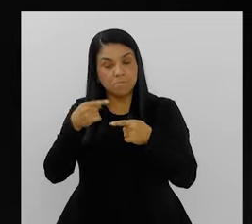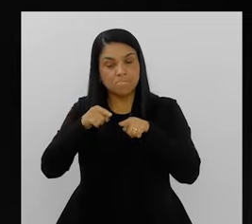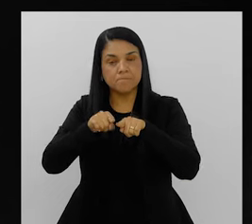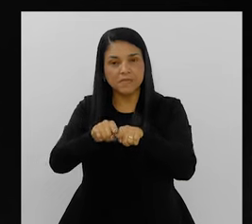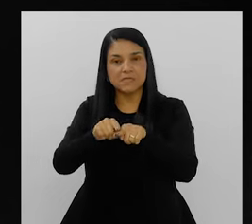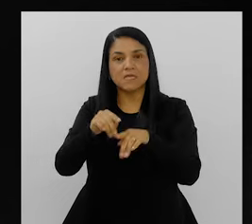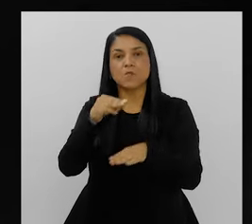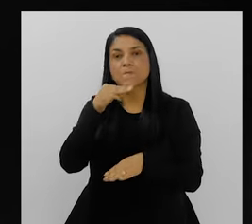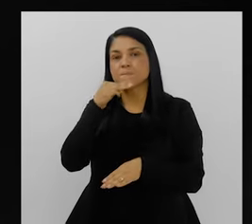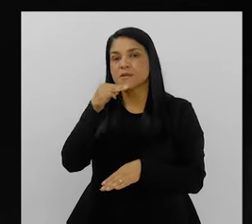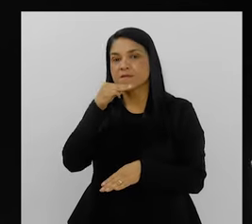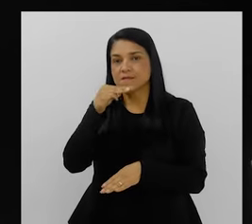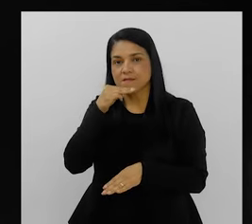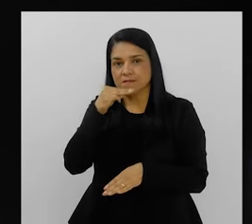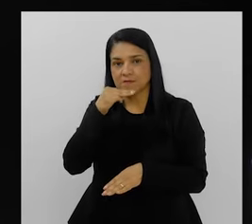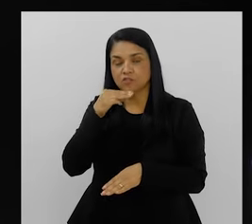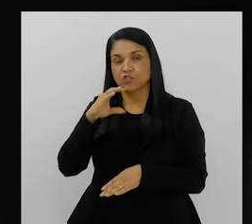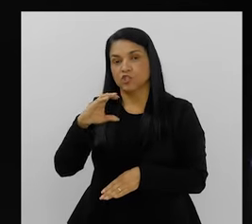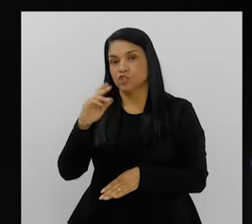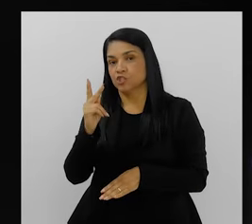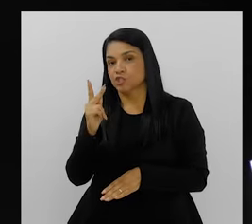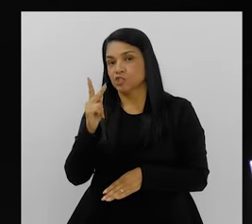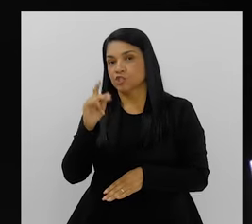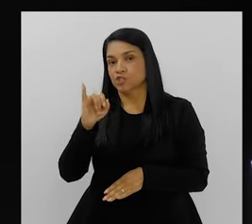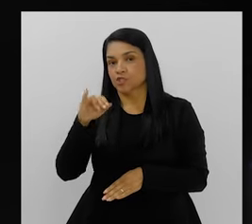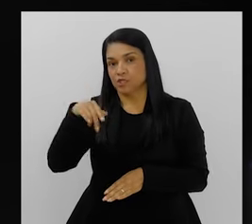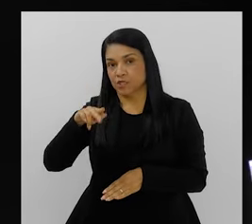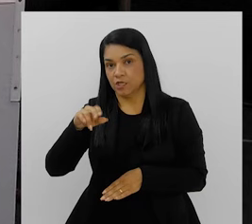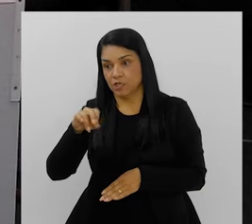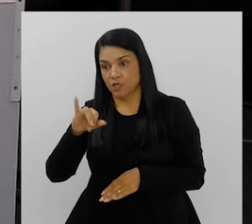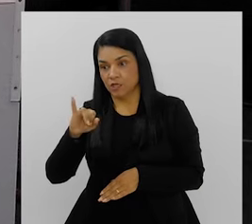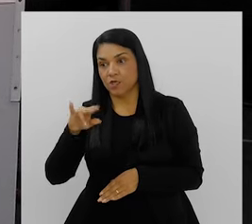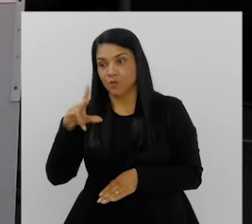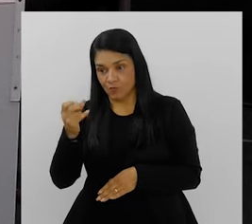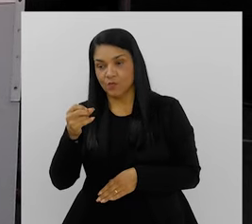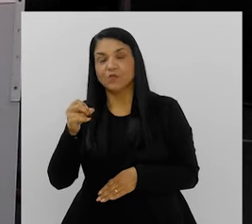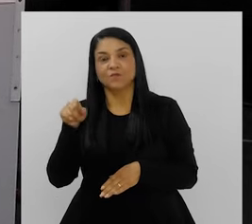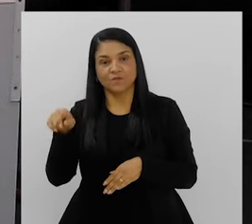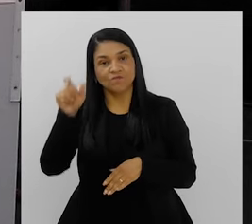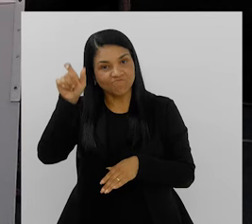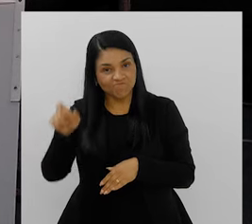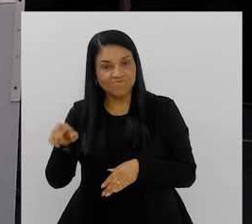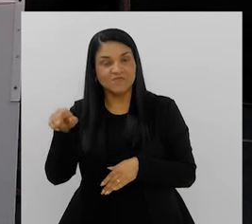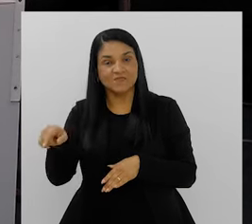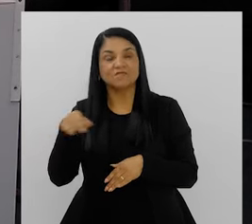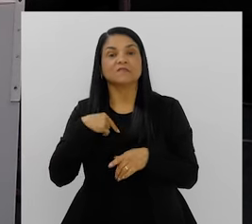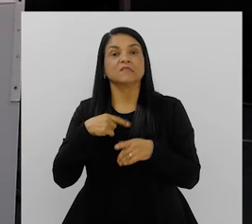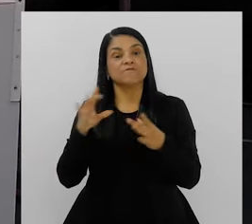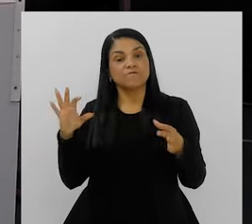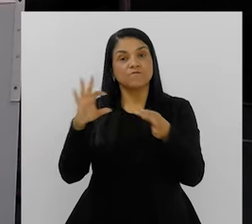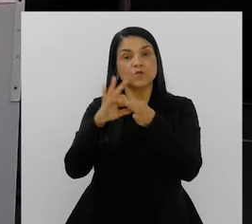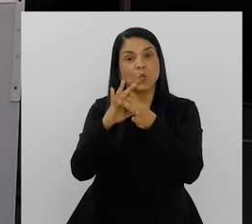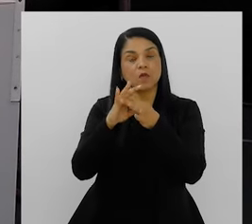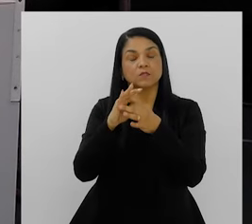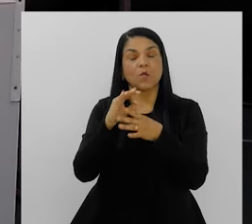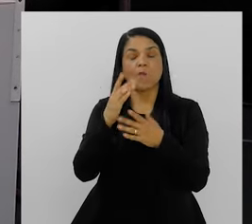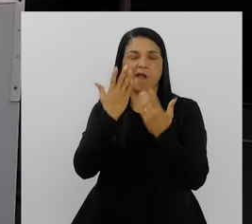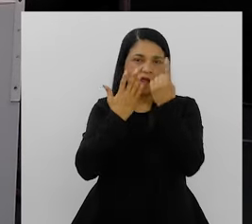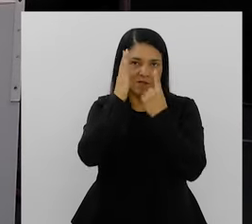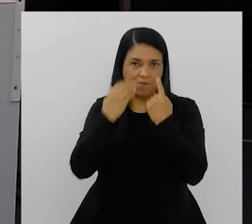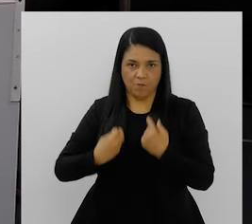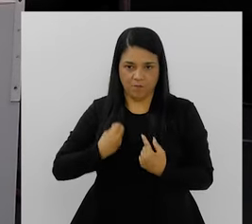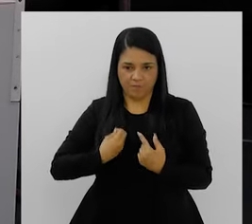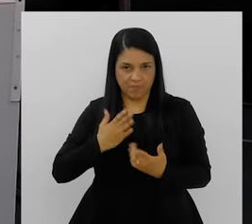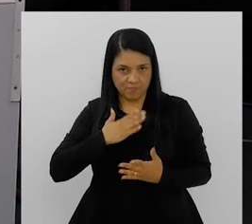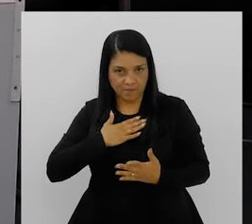parceria com a Mangueira, na época o Chiquinho da Mangueira me deu essa bolsa. E aí, eu digo que tudo na minha vida é vinculado ao Carnaval. E